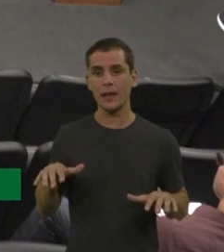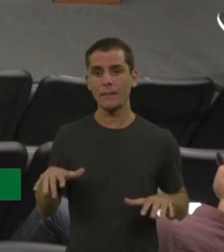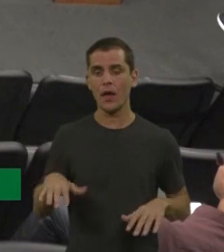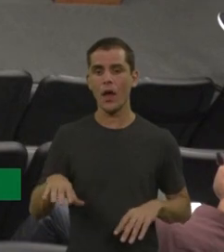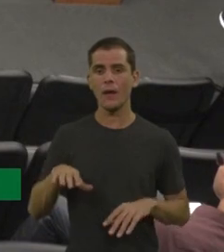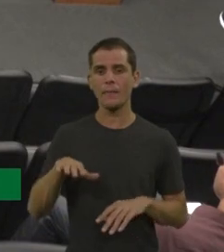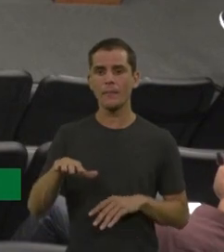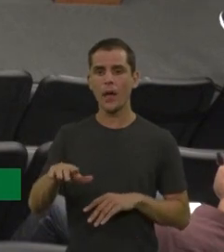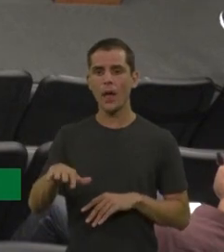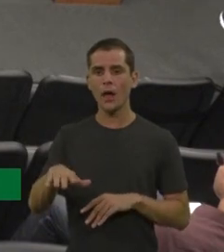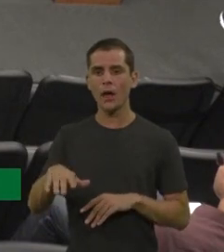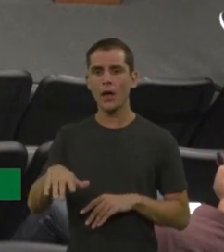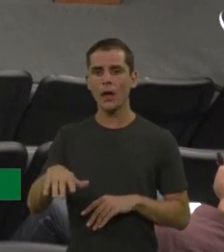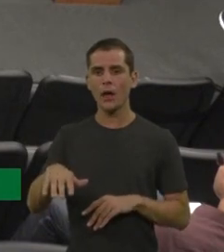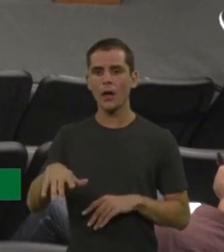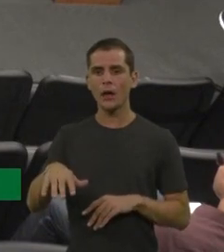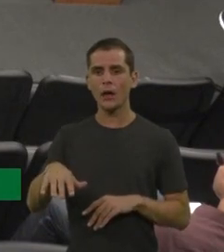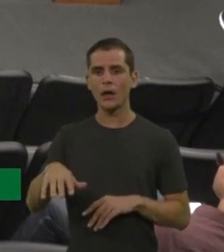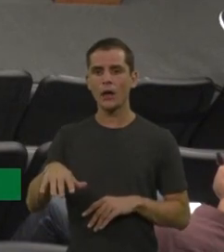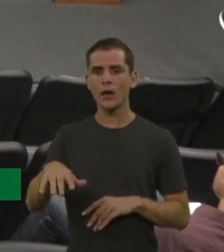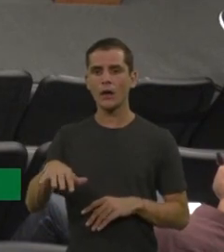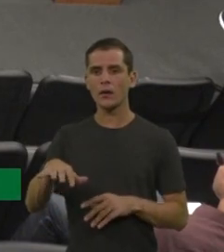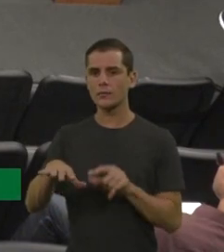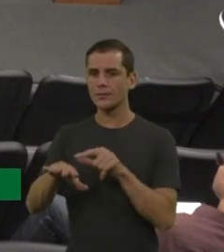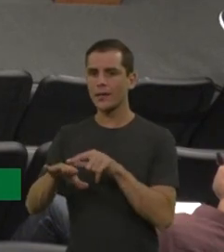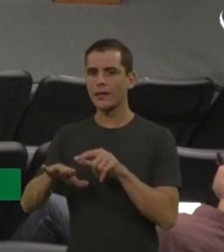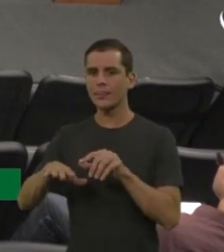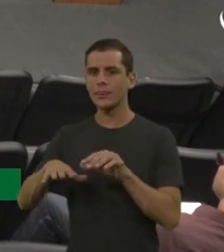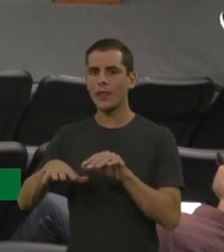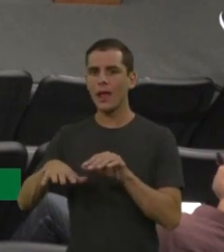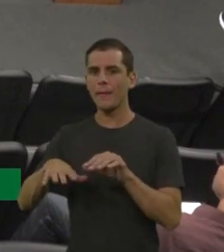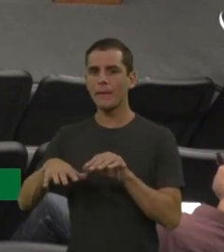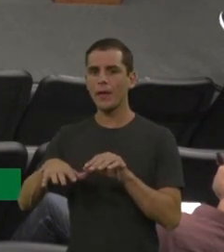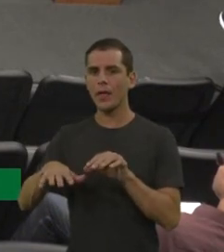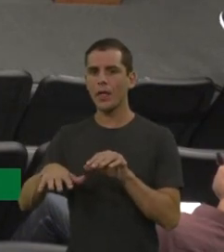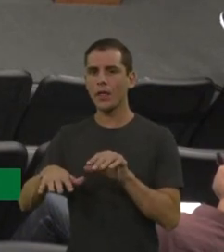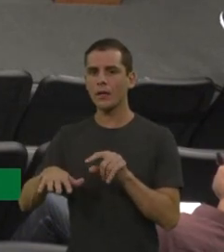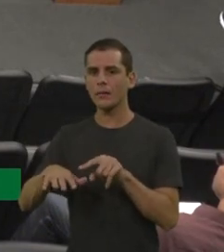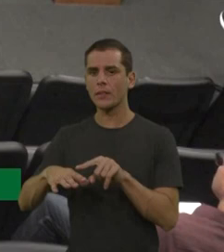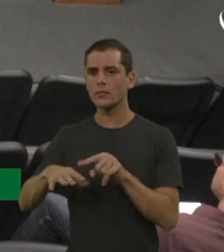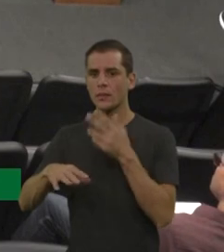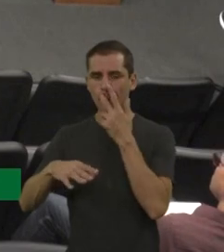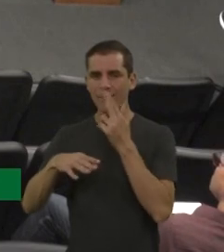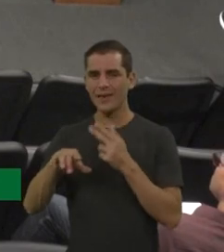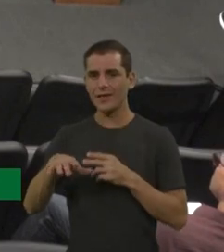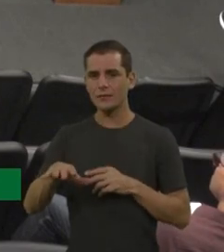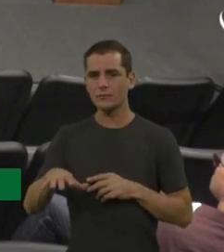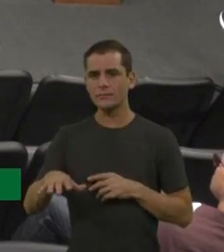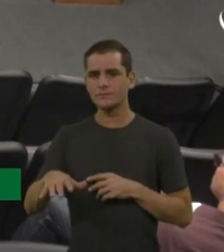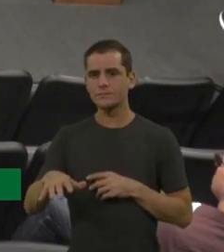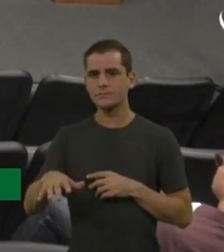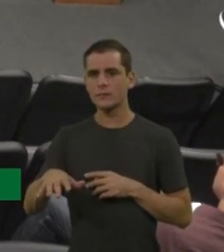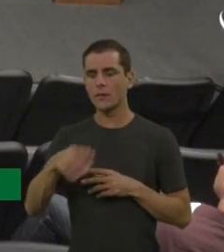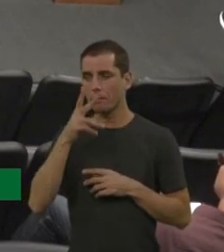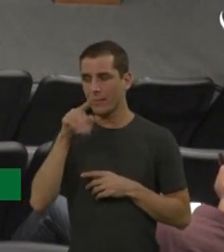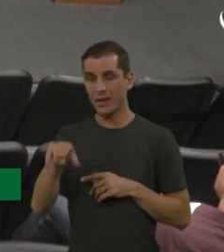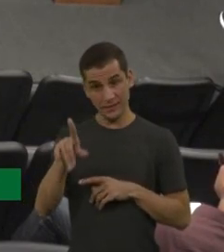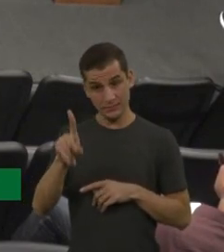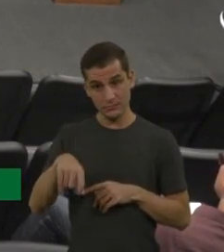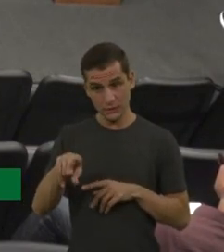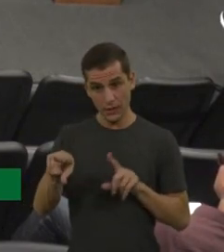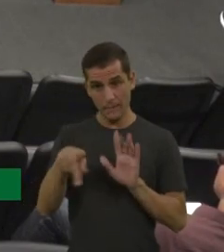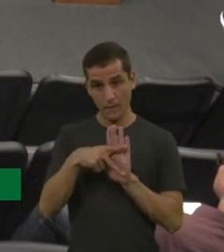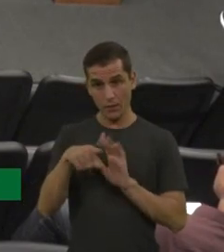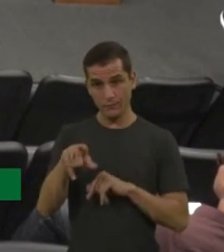e vejo se ele faz esse tremor fino de extremidades que é muito característico da forma tardia da AME que a gente vai